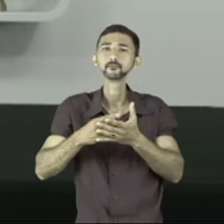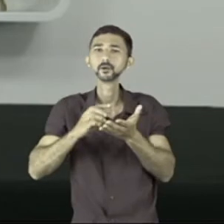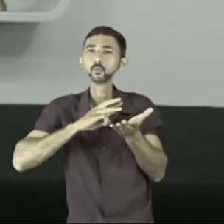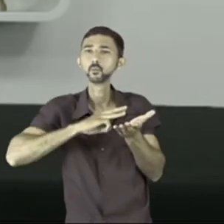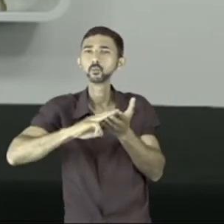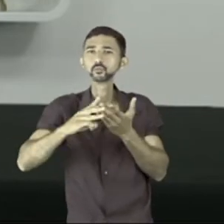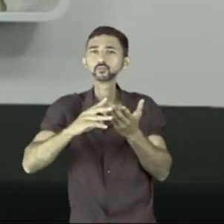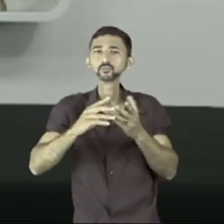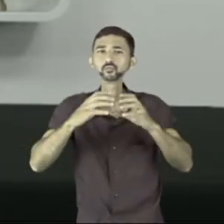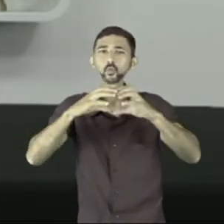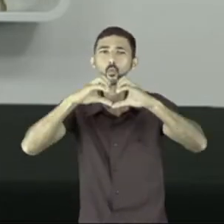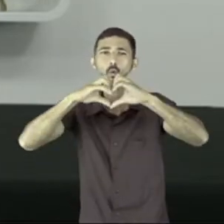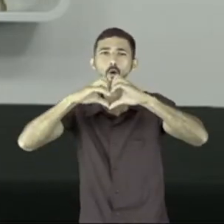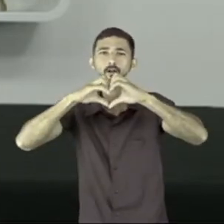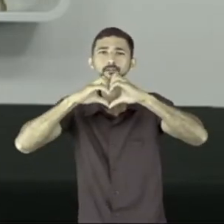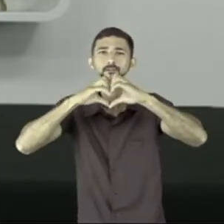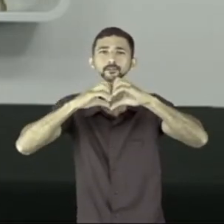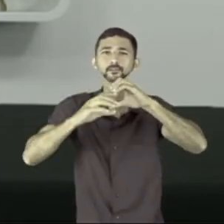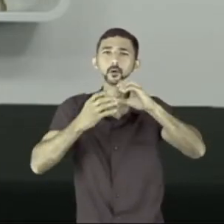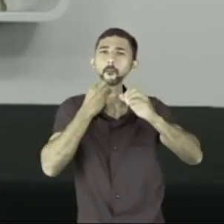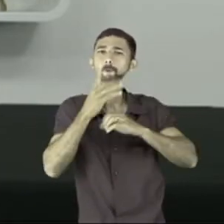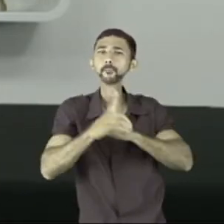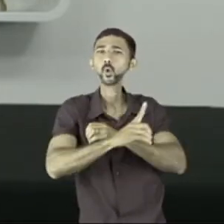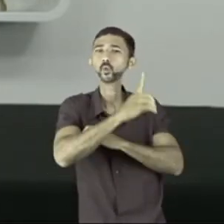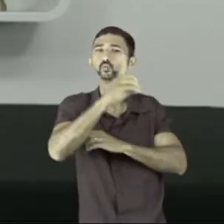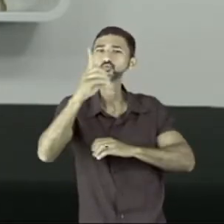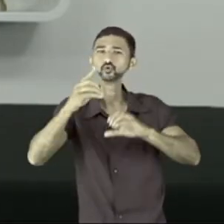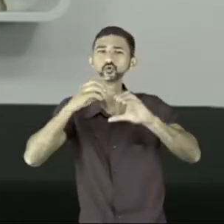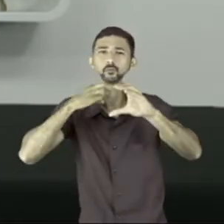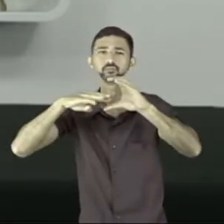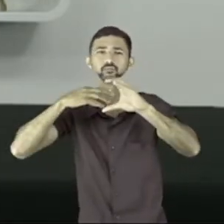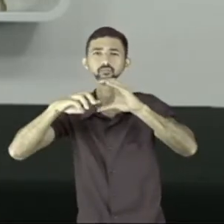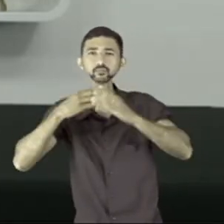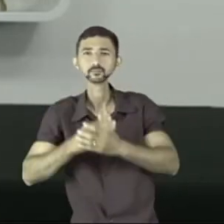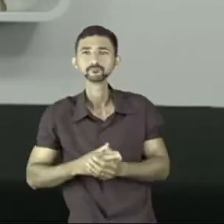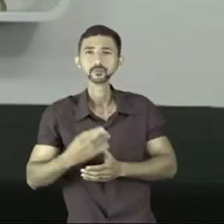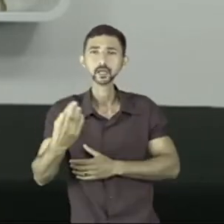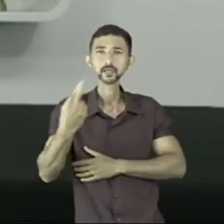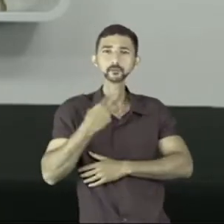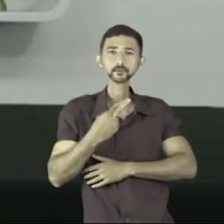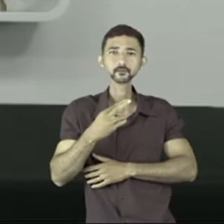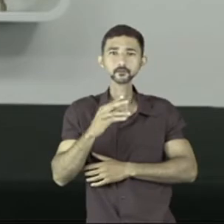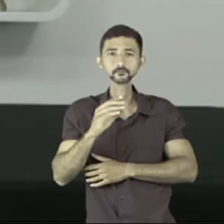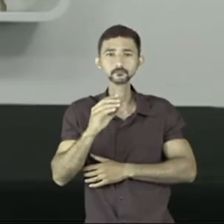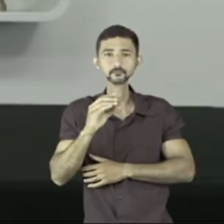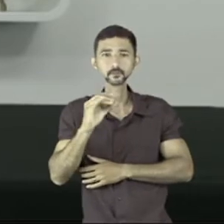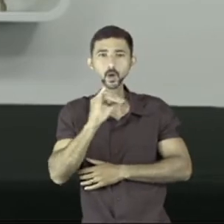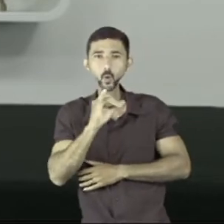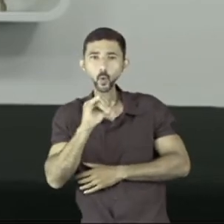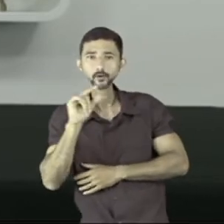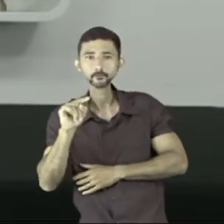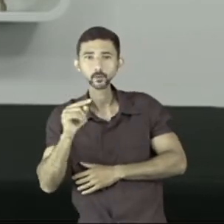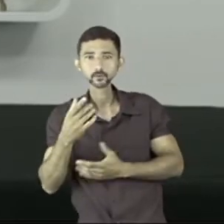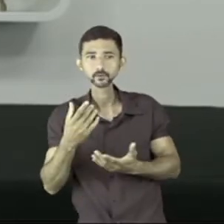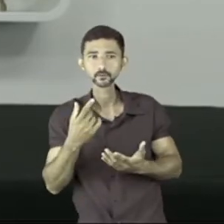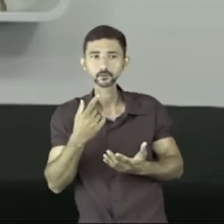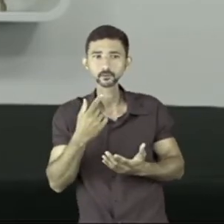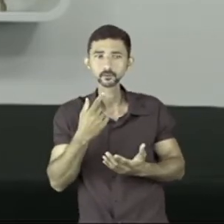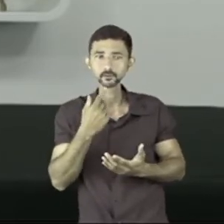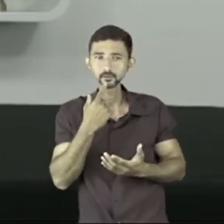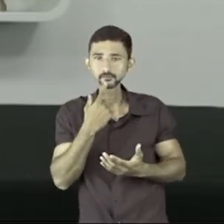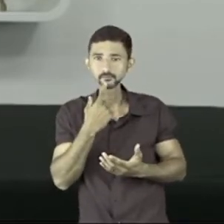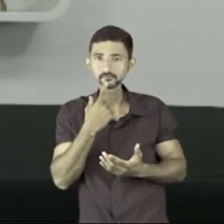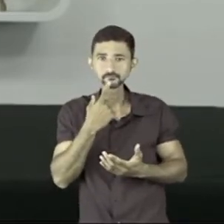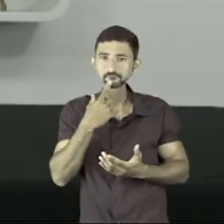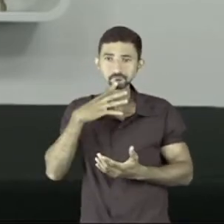mandasse um monte de coraçãozinho dando bom dia para alguém e a pessoa respondesse para você oi, ponto. Você não